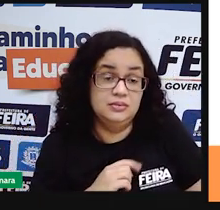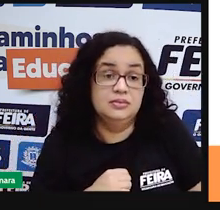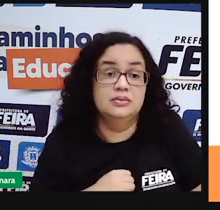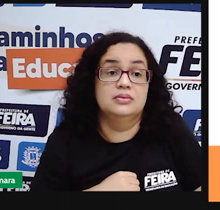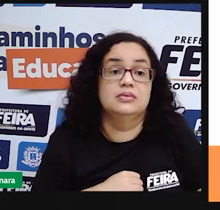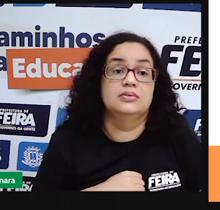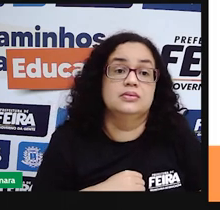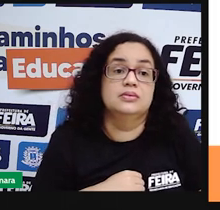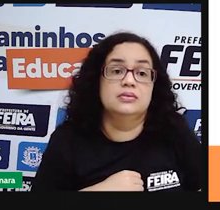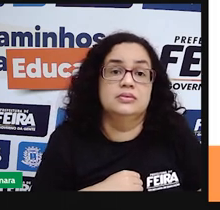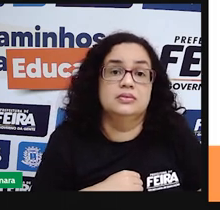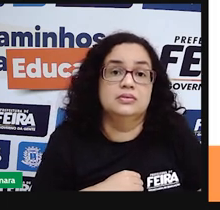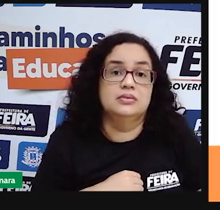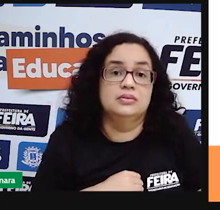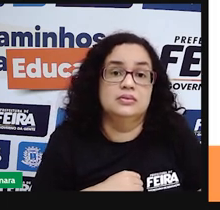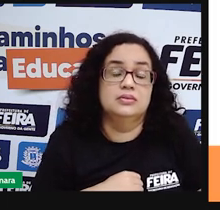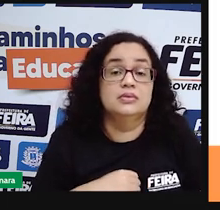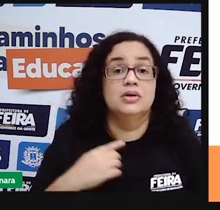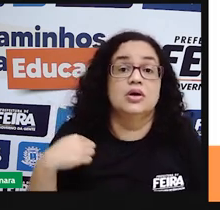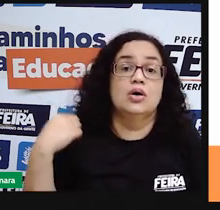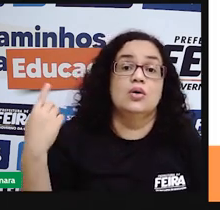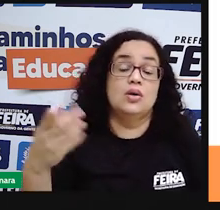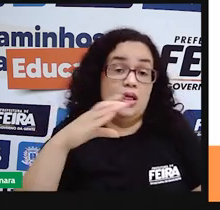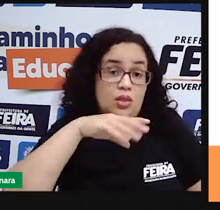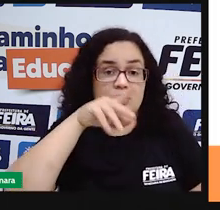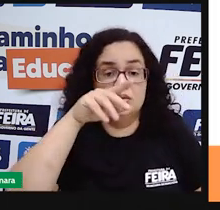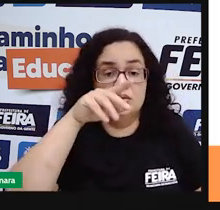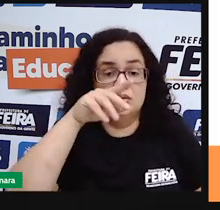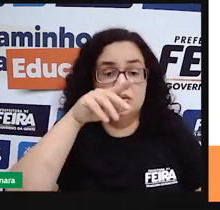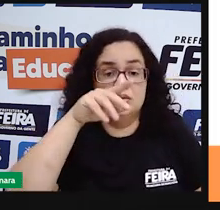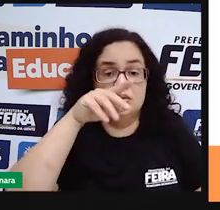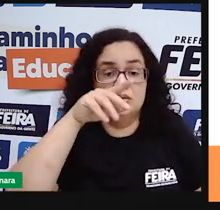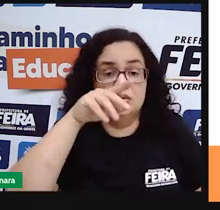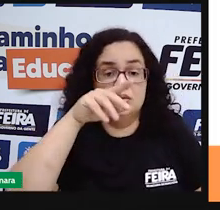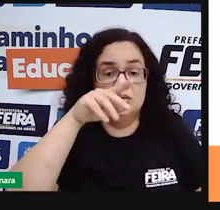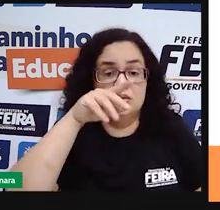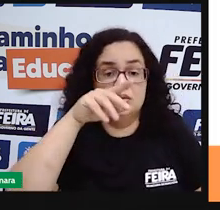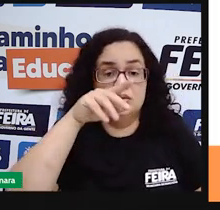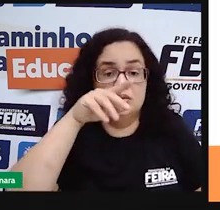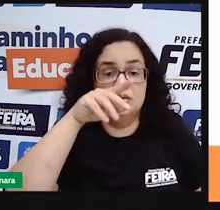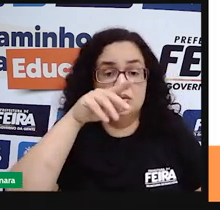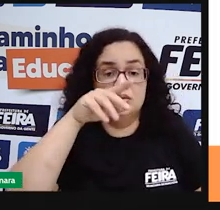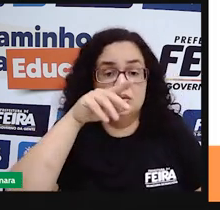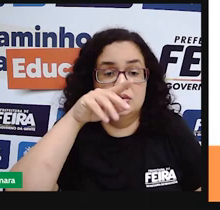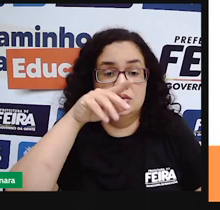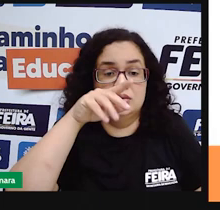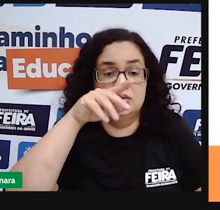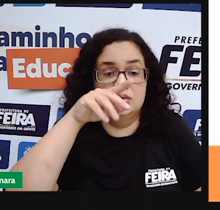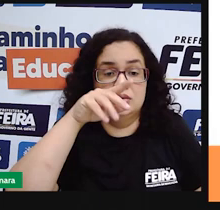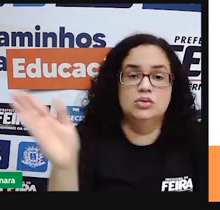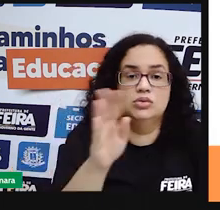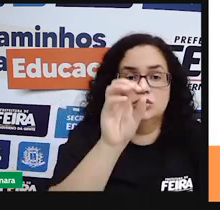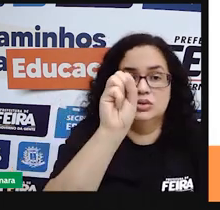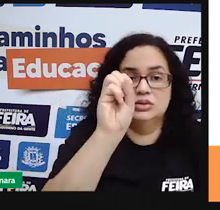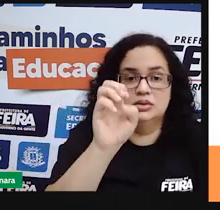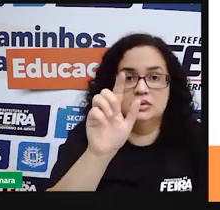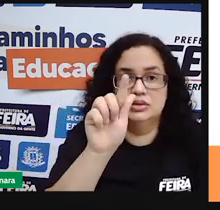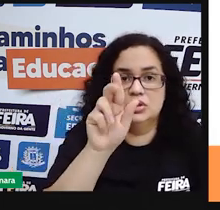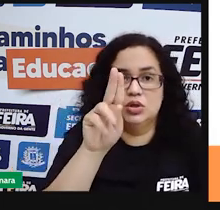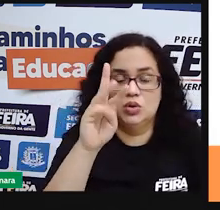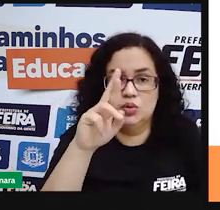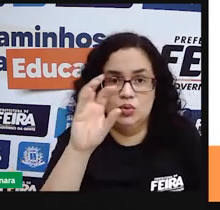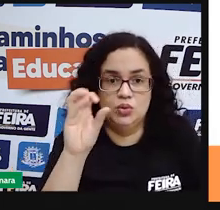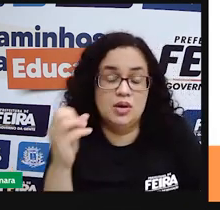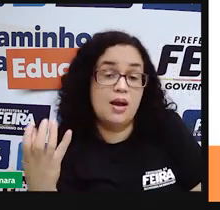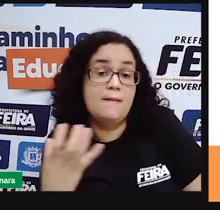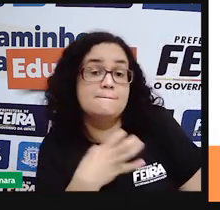Seguro, então, Porto Seguro, Salvador, enfim, né? As regiões litorâneas da Bahia foram as